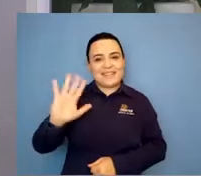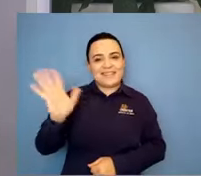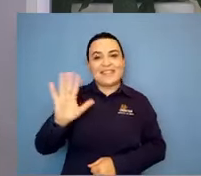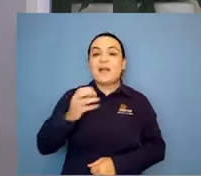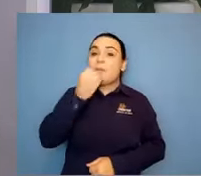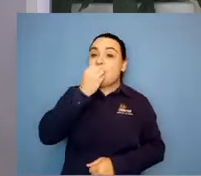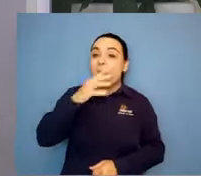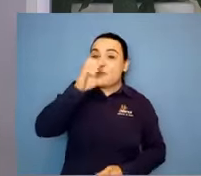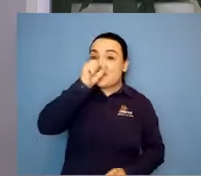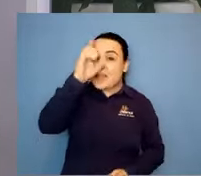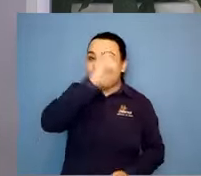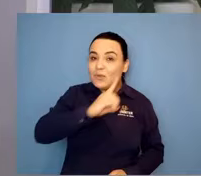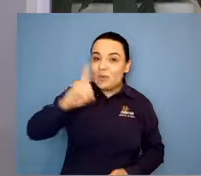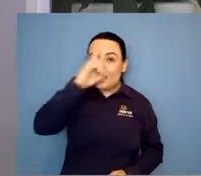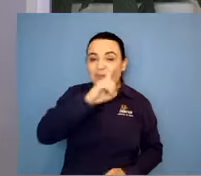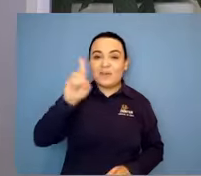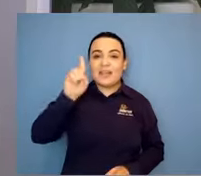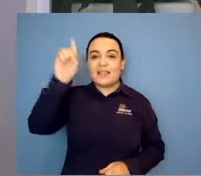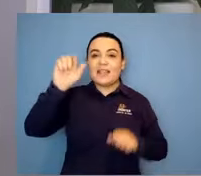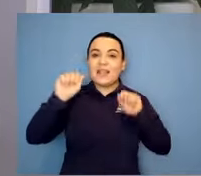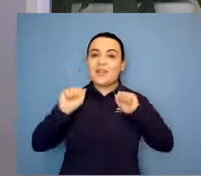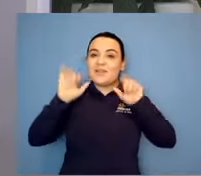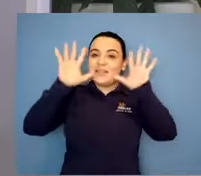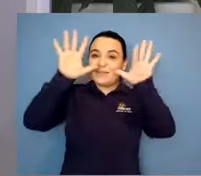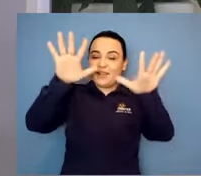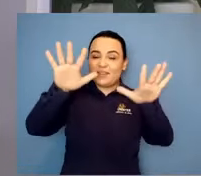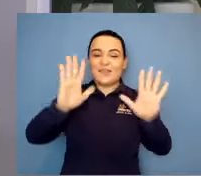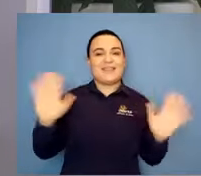abençoe. Todo mundo. Tchau.